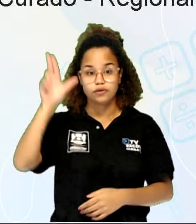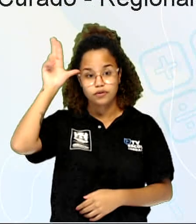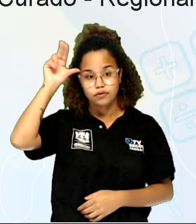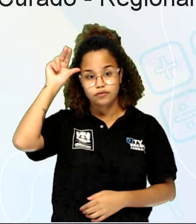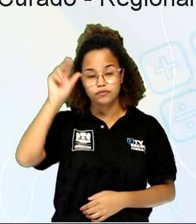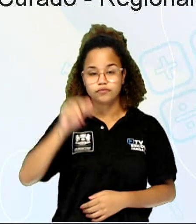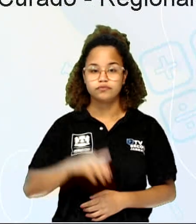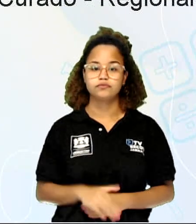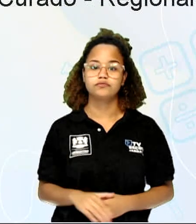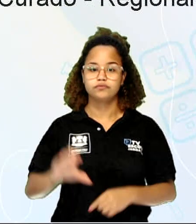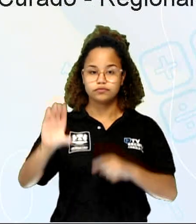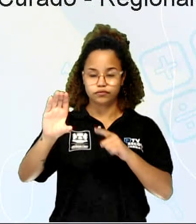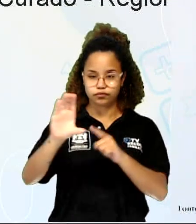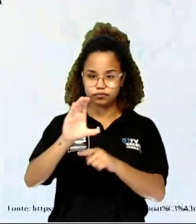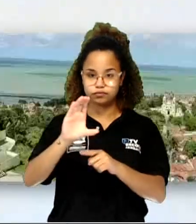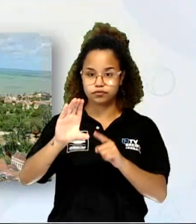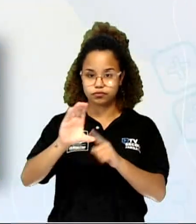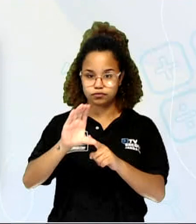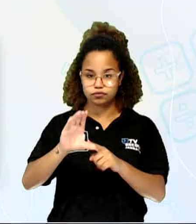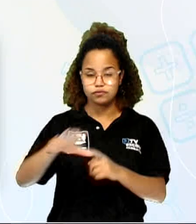Curado, na Regional 3.